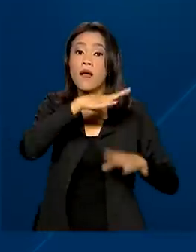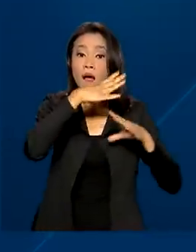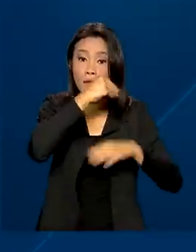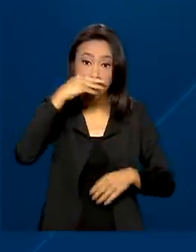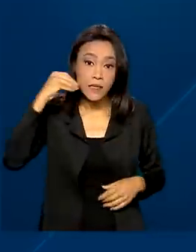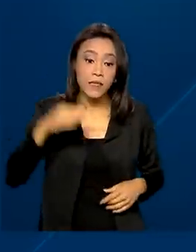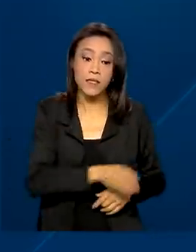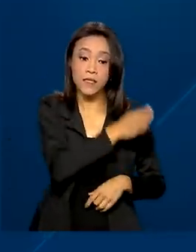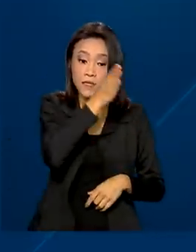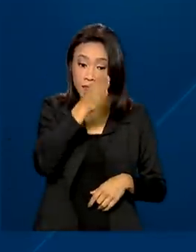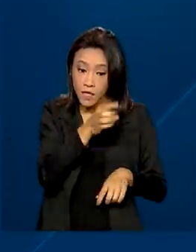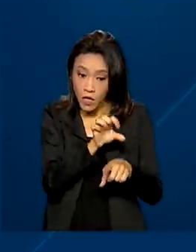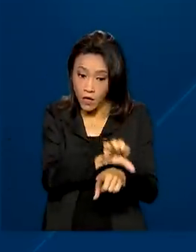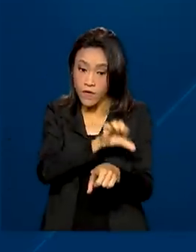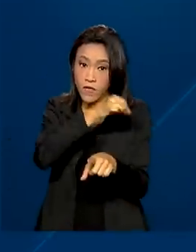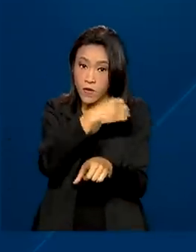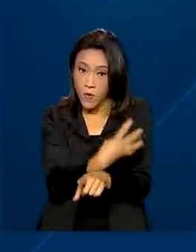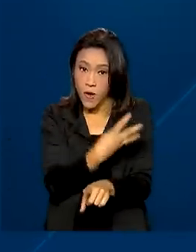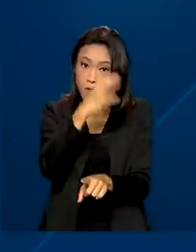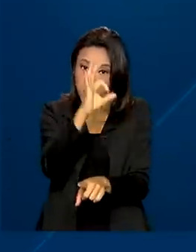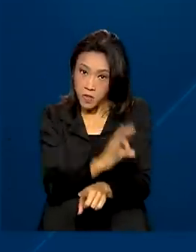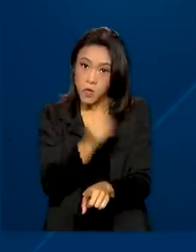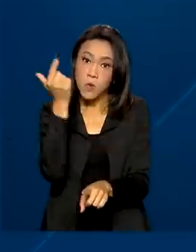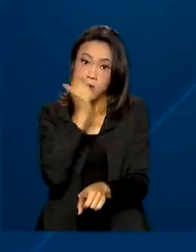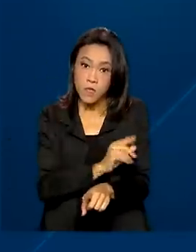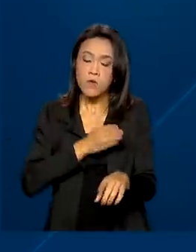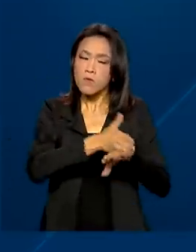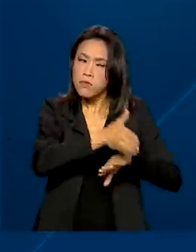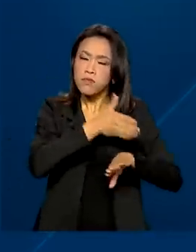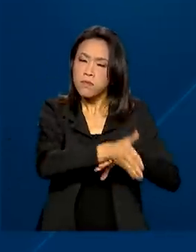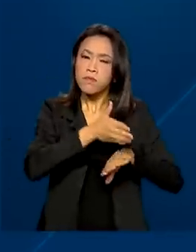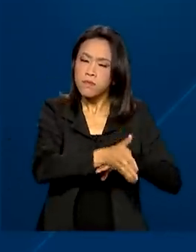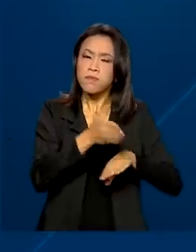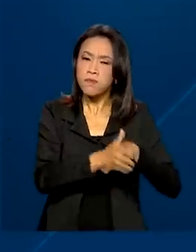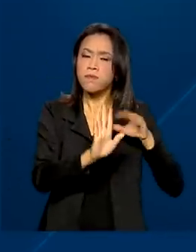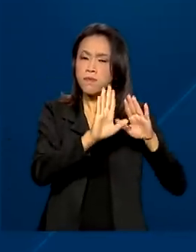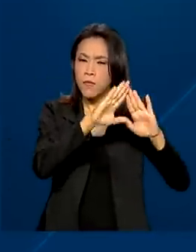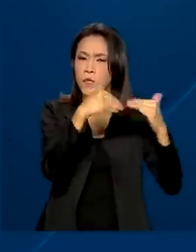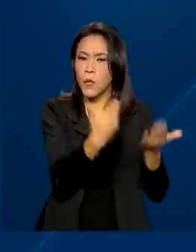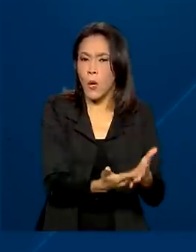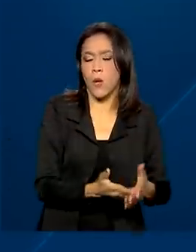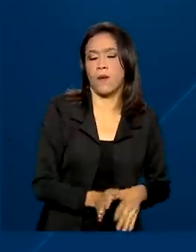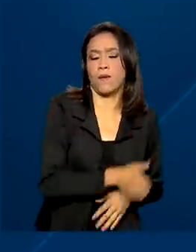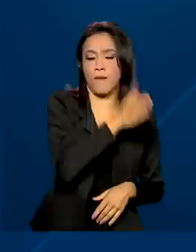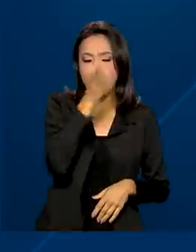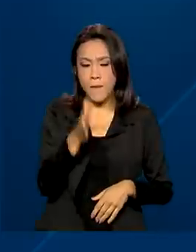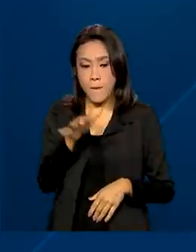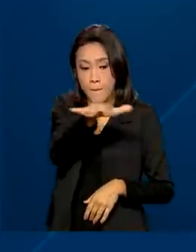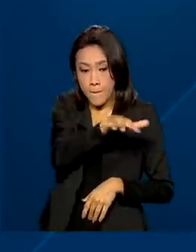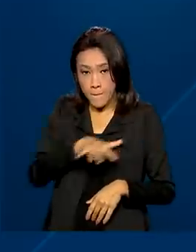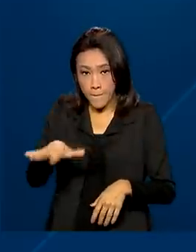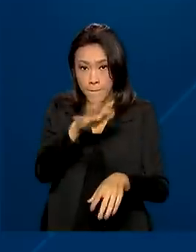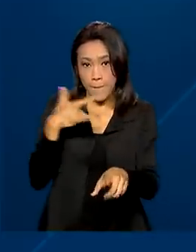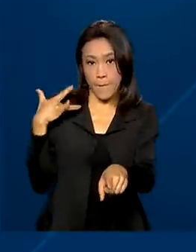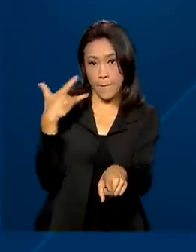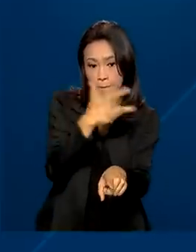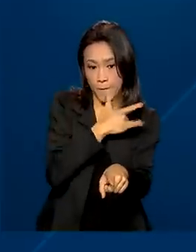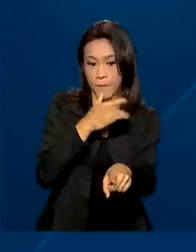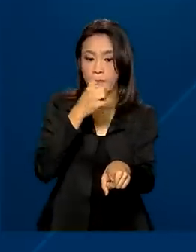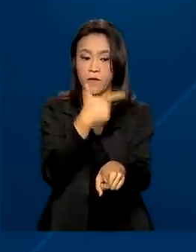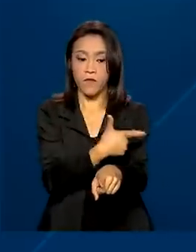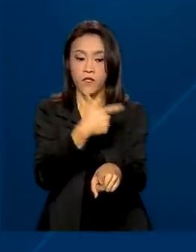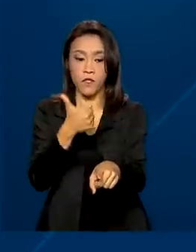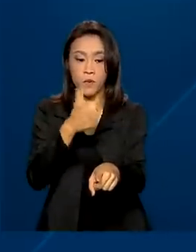que 94% cumpriram a frequência escolar exigida. Já na saúde, foram 21